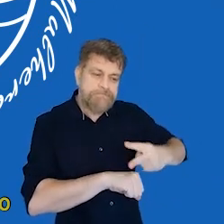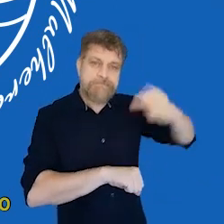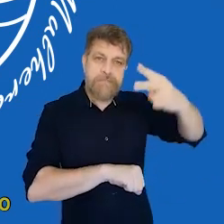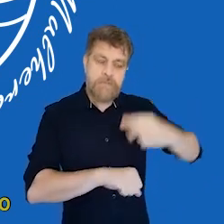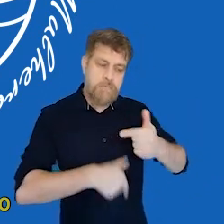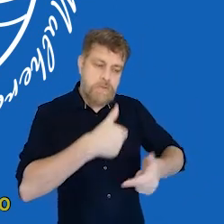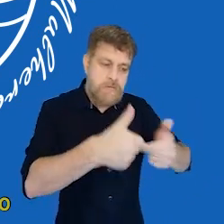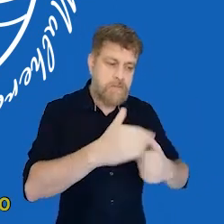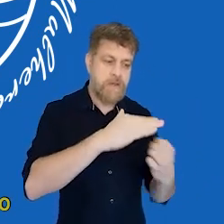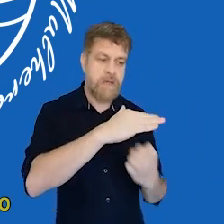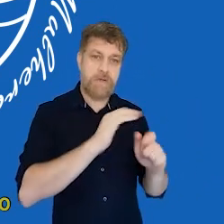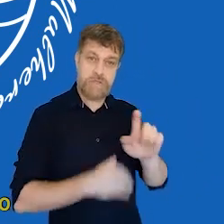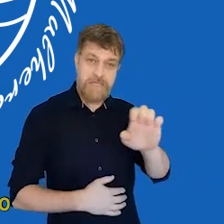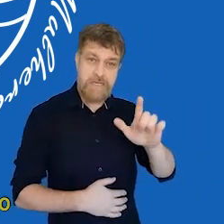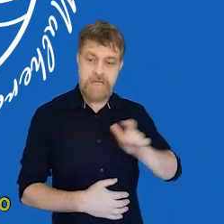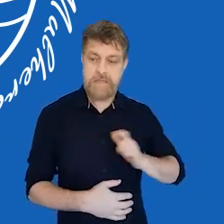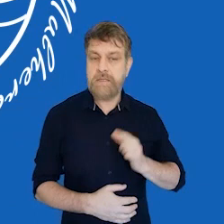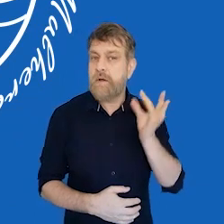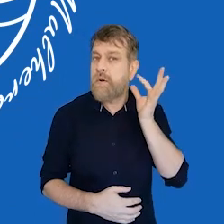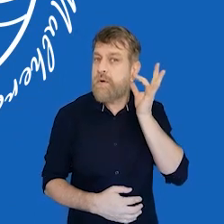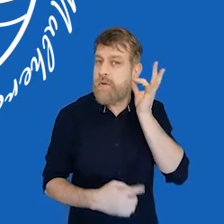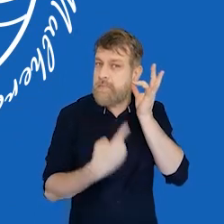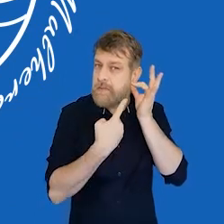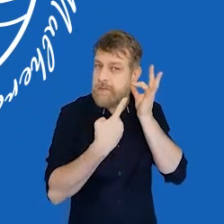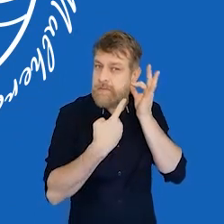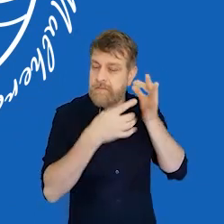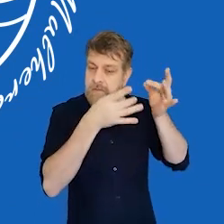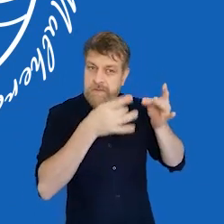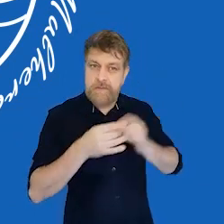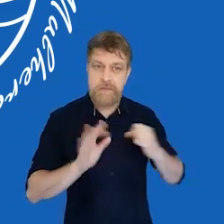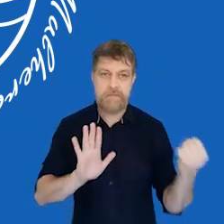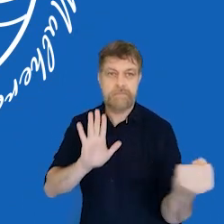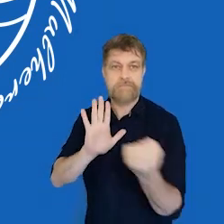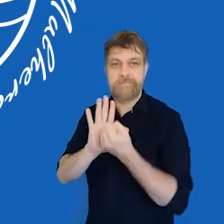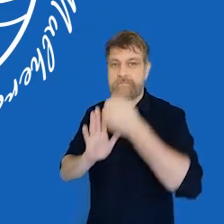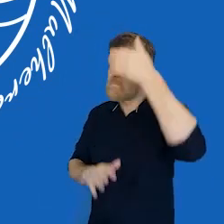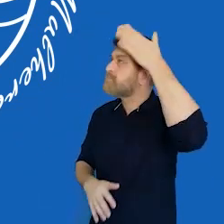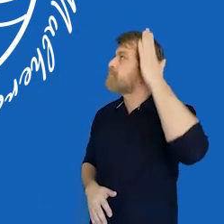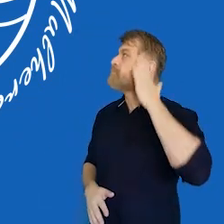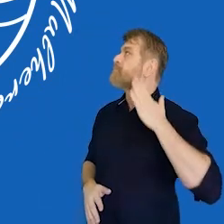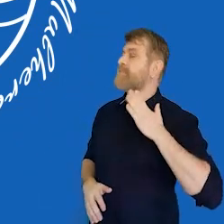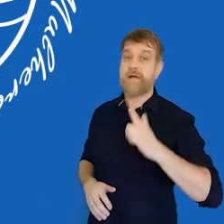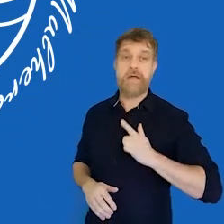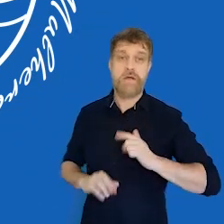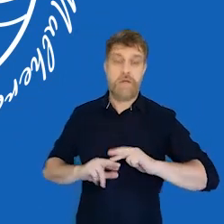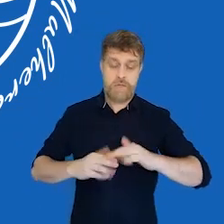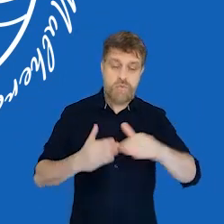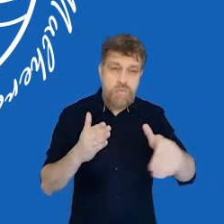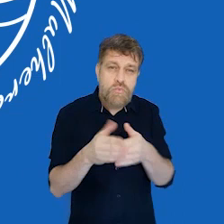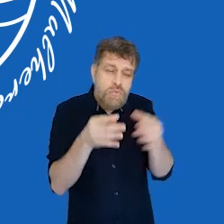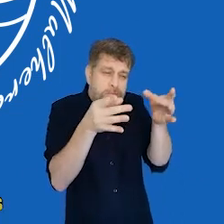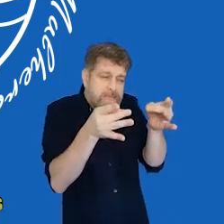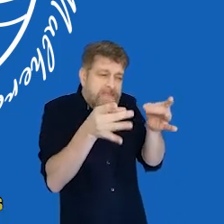operação. Tem um detalhe do brinco com o logotipo da GE. Então, tudo foi pensado, os mínimos